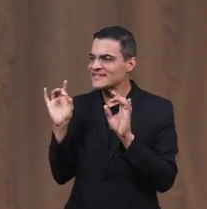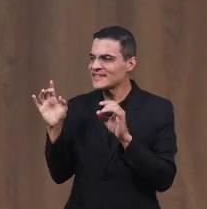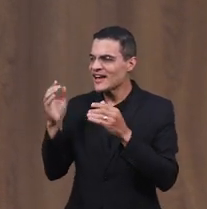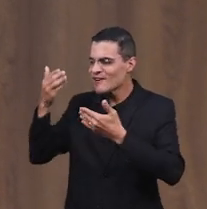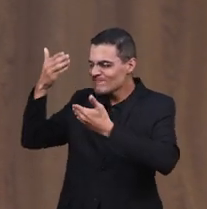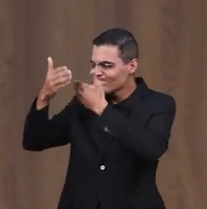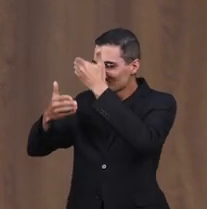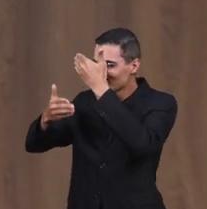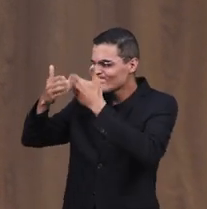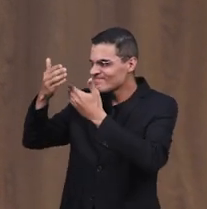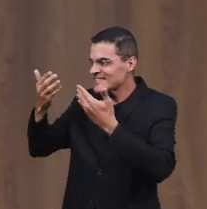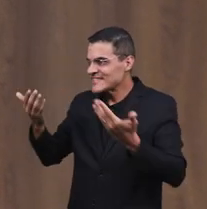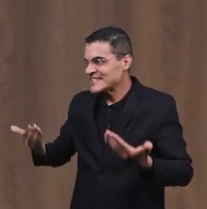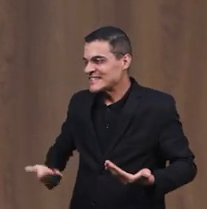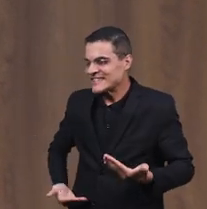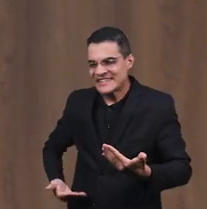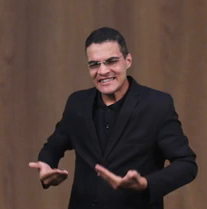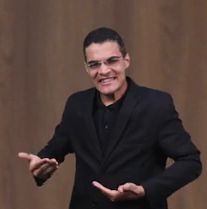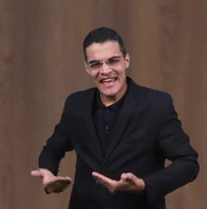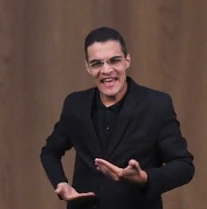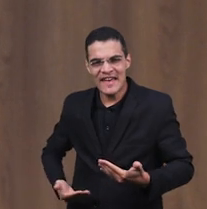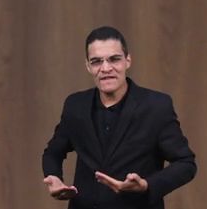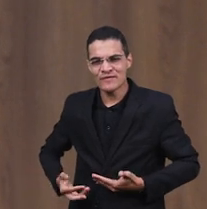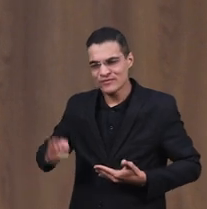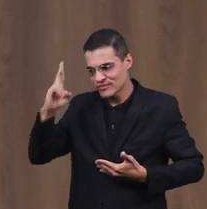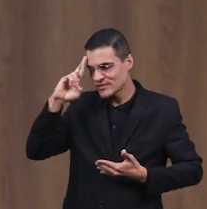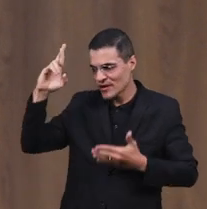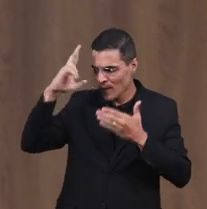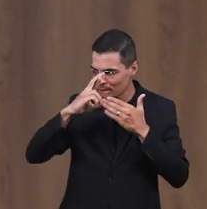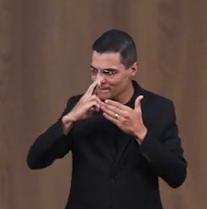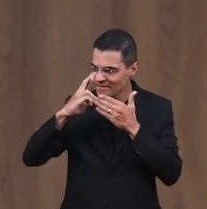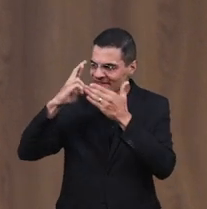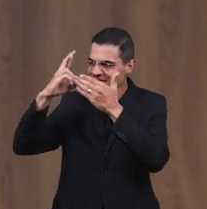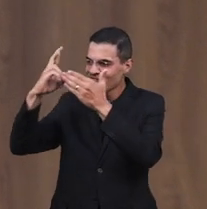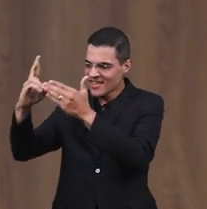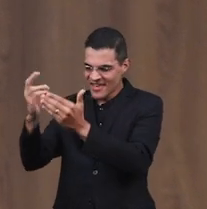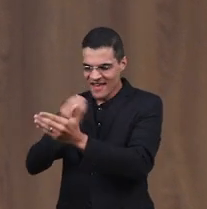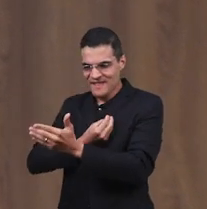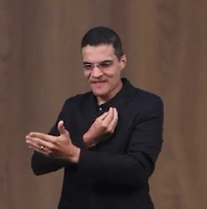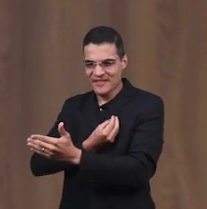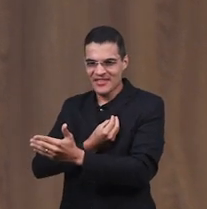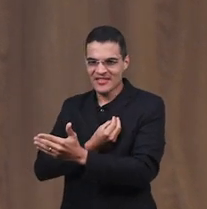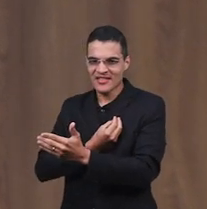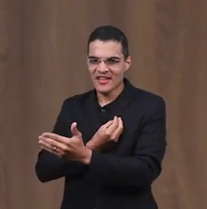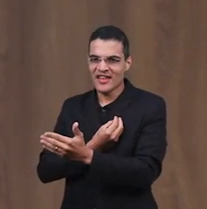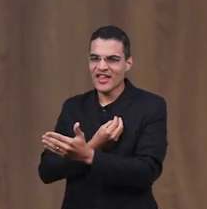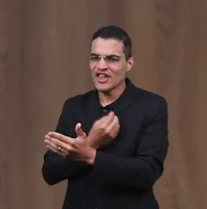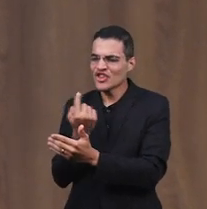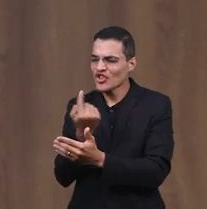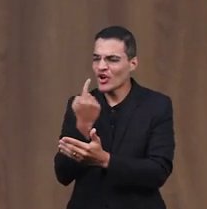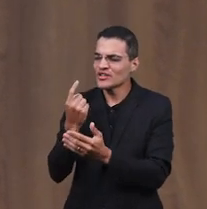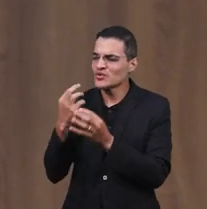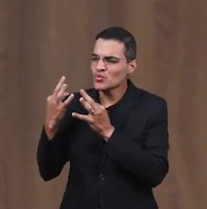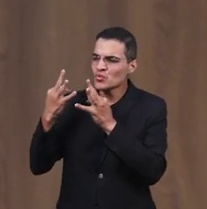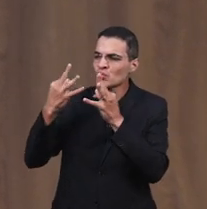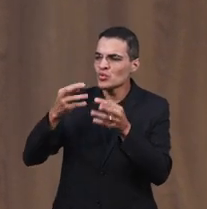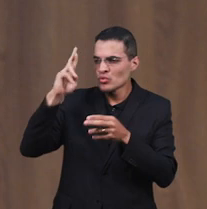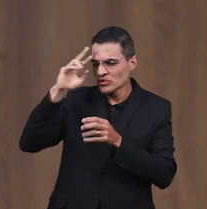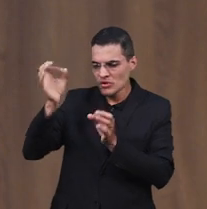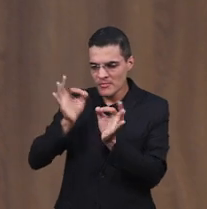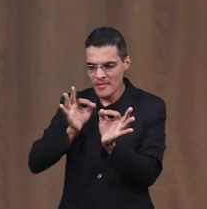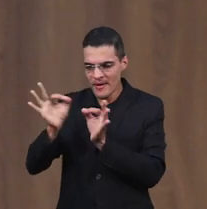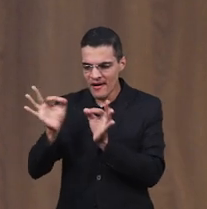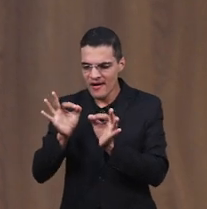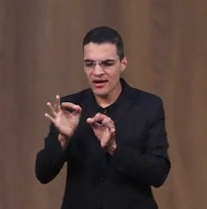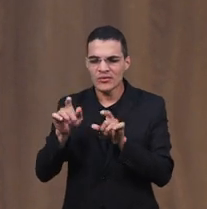ao Senhor De termos a nossa vida Dirigida Guiada pelo Senhor Nada nos tem faltado Senhor Nada tem faltado Aos